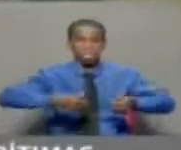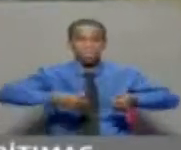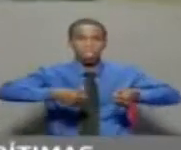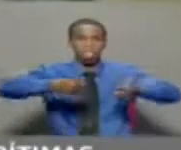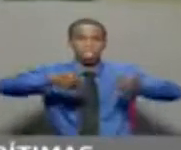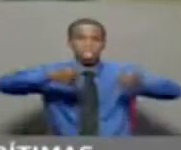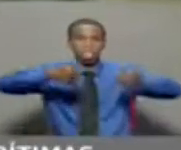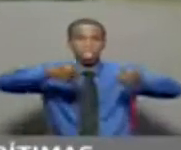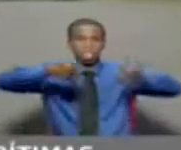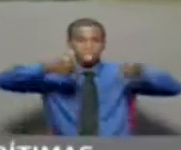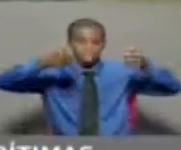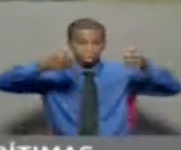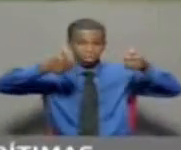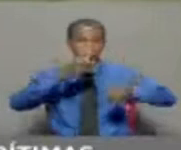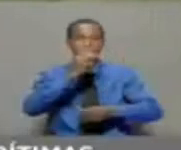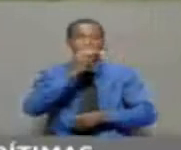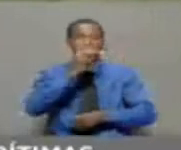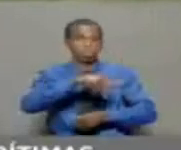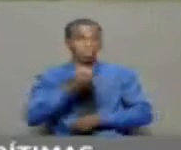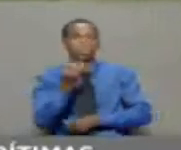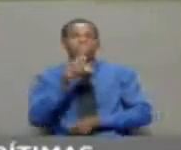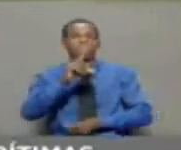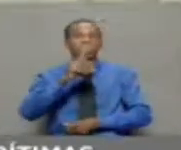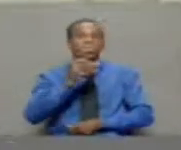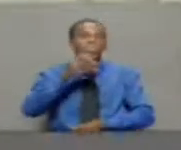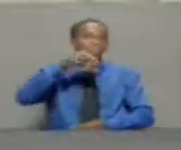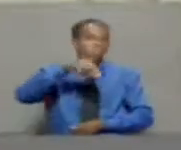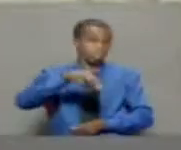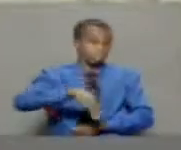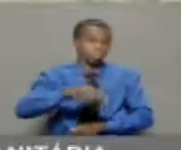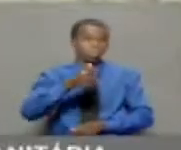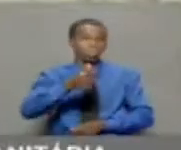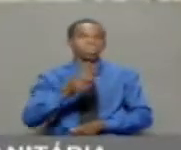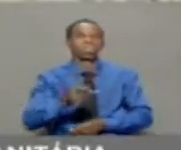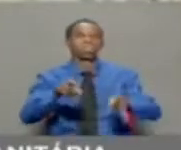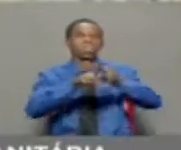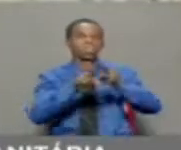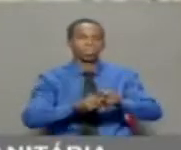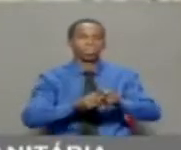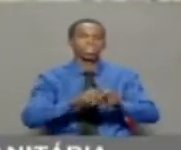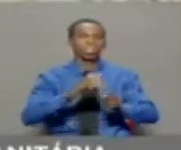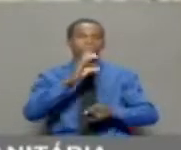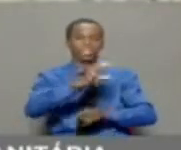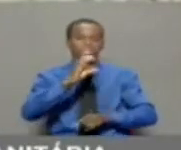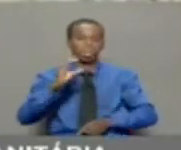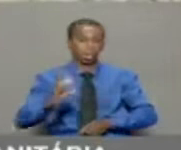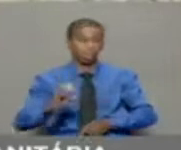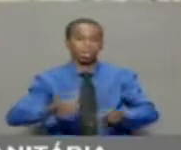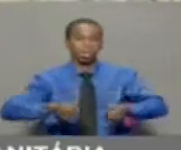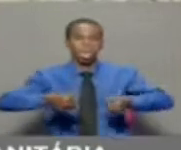KK 5.800, com um total de 271 edifícios e